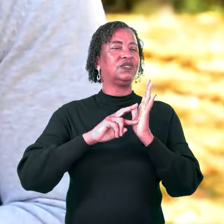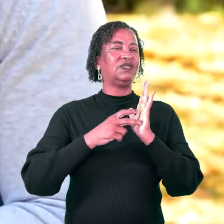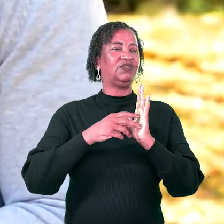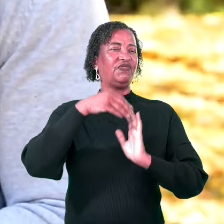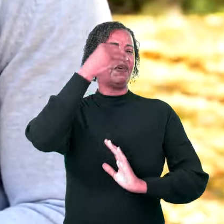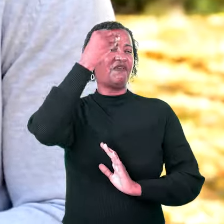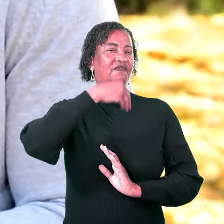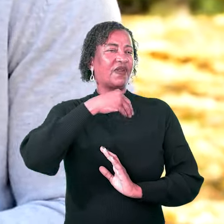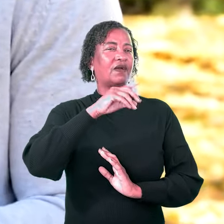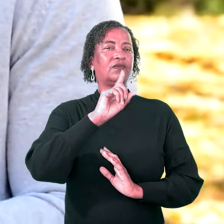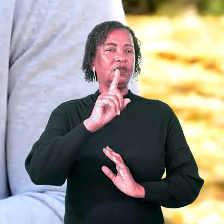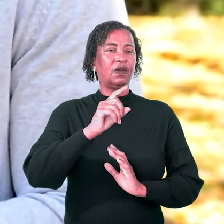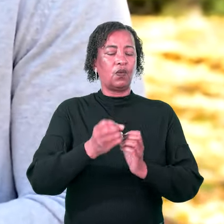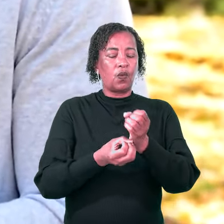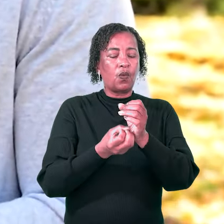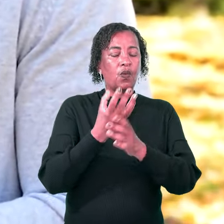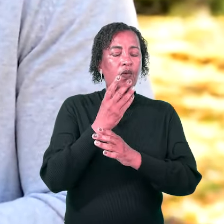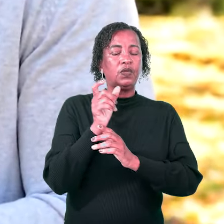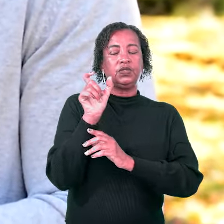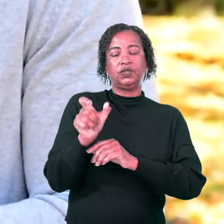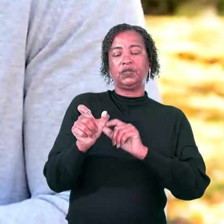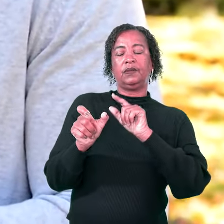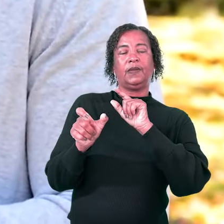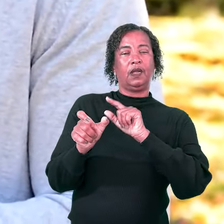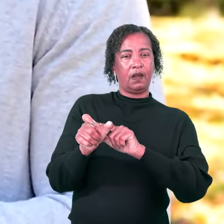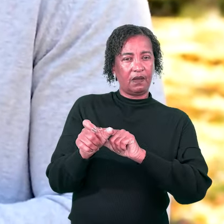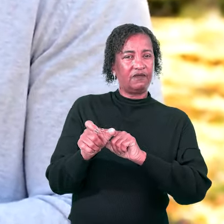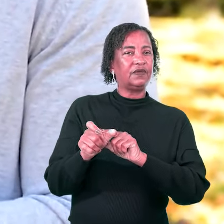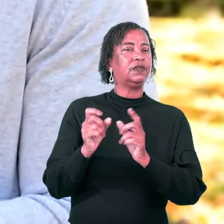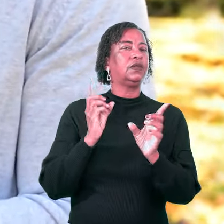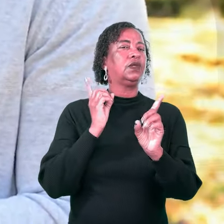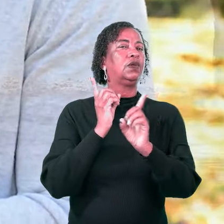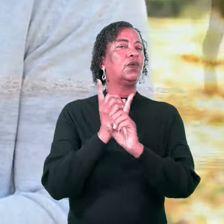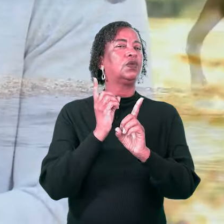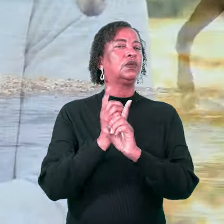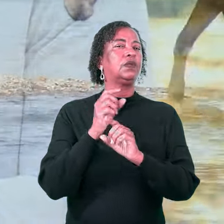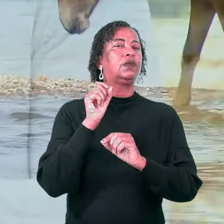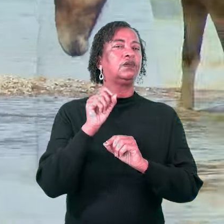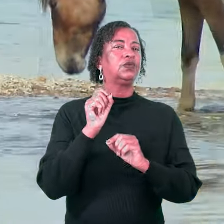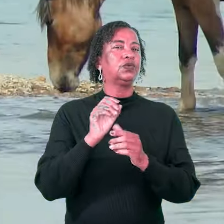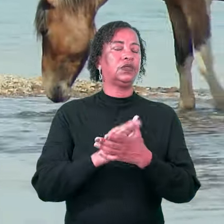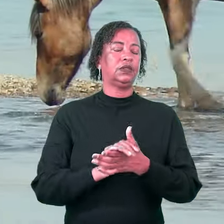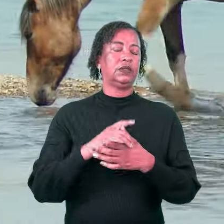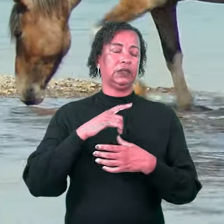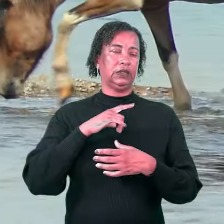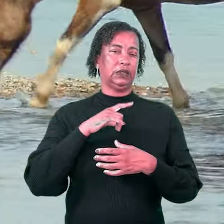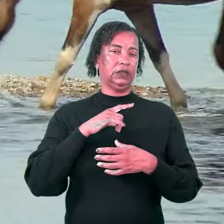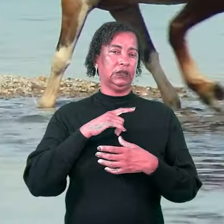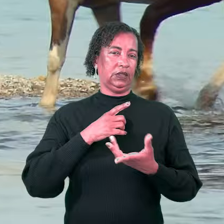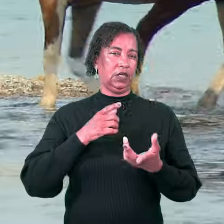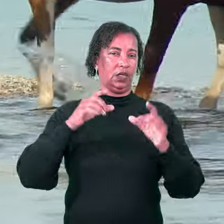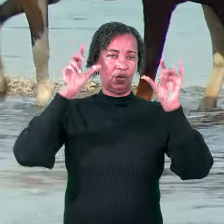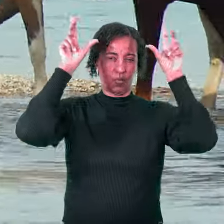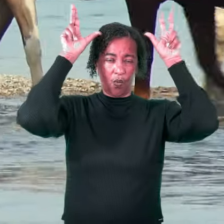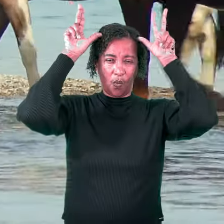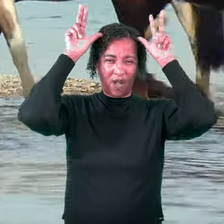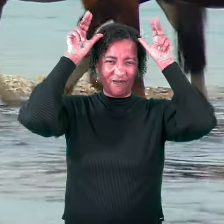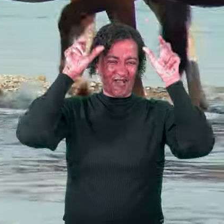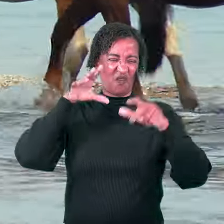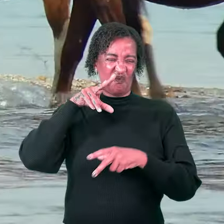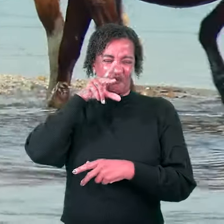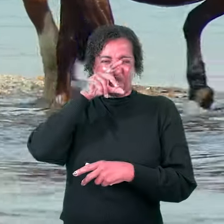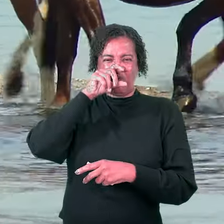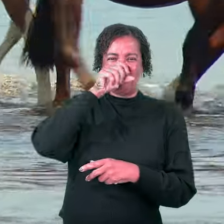Quando buscamos a origem dessa palavra no grego e no hebraico, encontramos a figura de um cavalo selvagem muito forte.